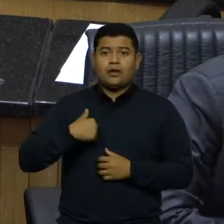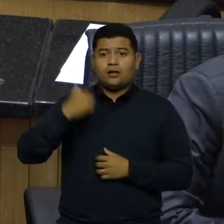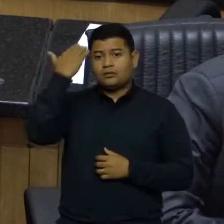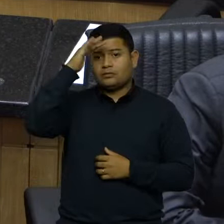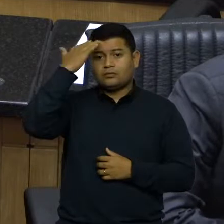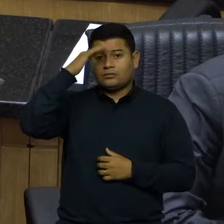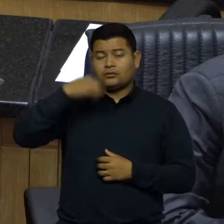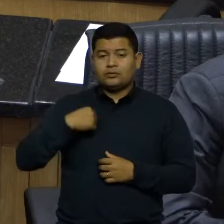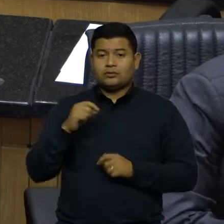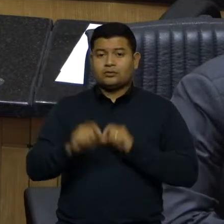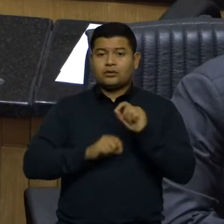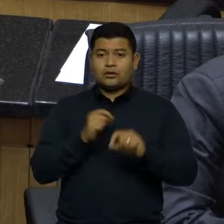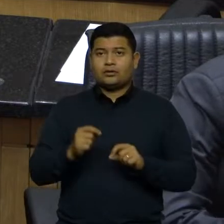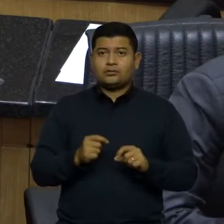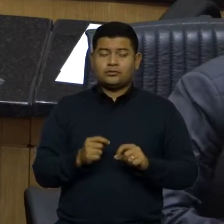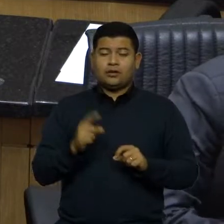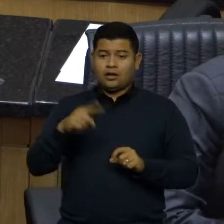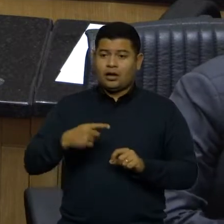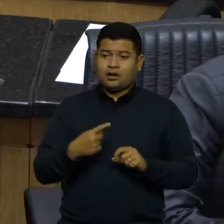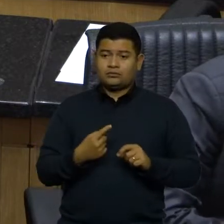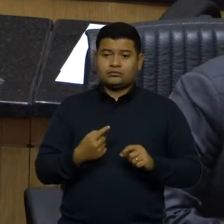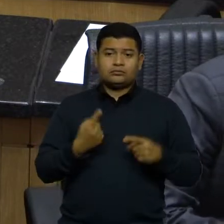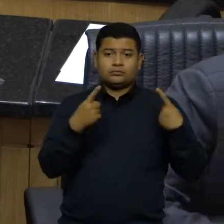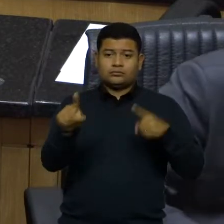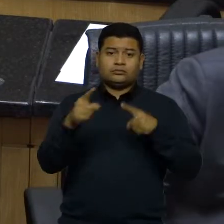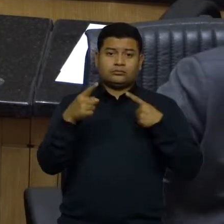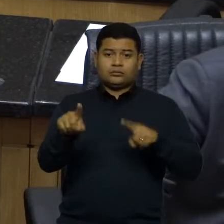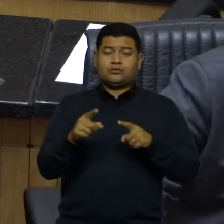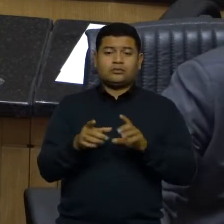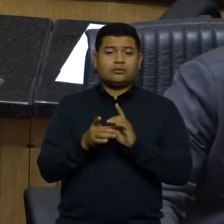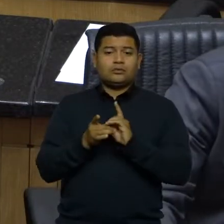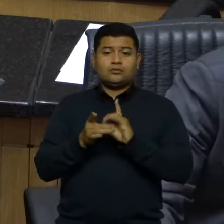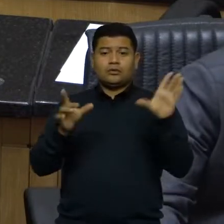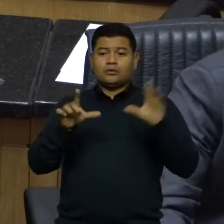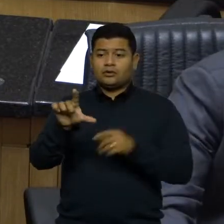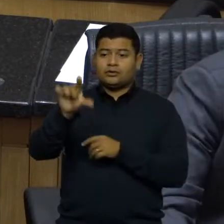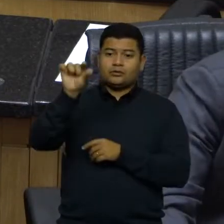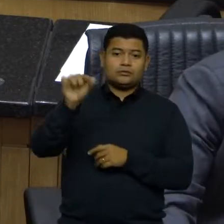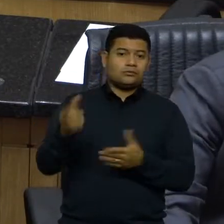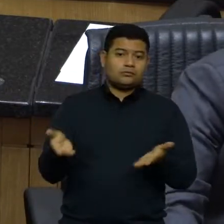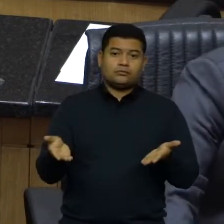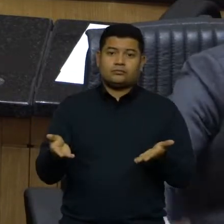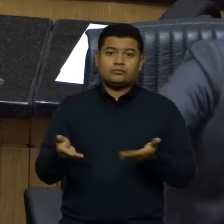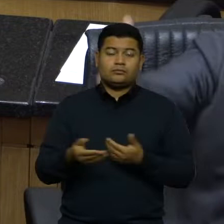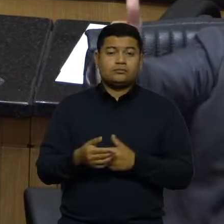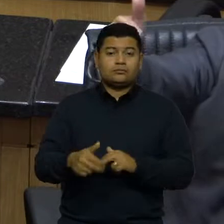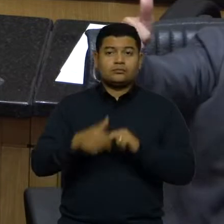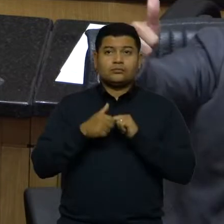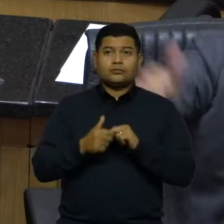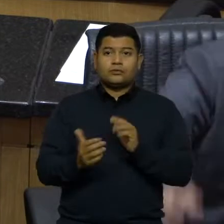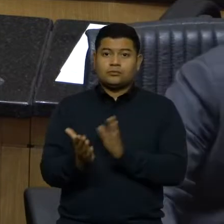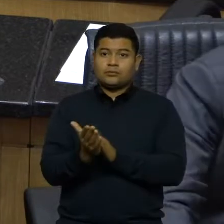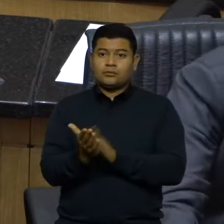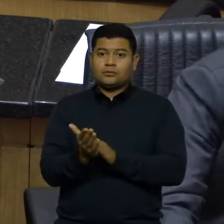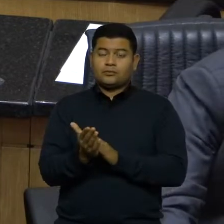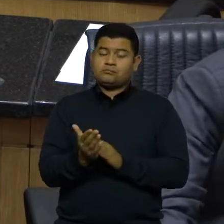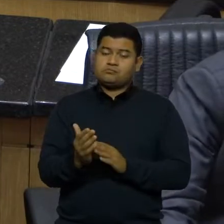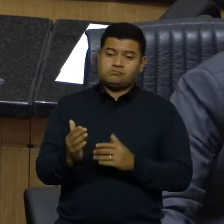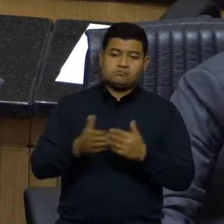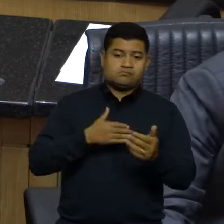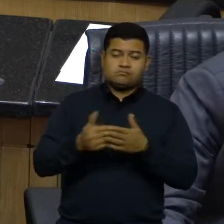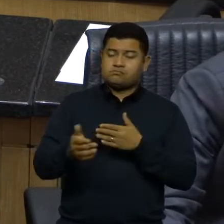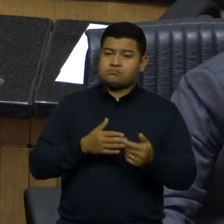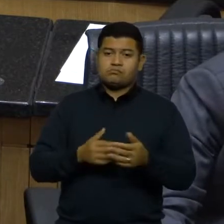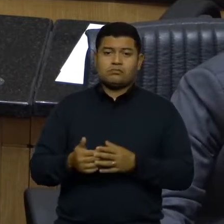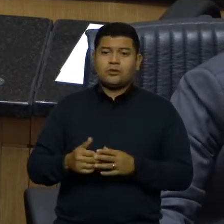é ferir, inclusive, a liberdade que se tem de opção. portanto, parabenizar ou não parabenizar, cada um é livre